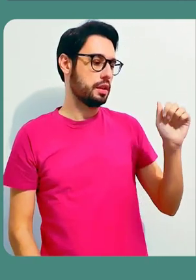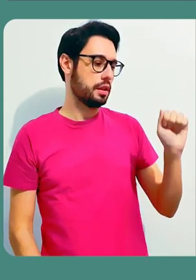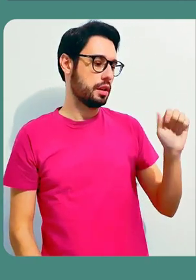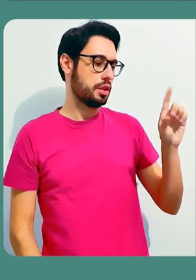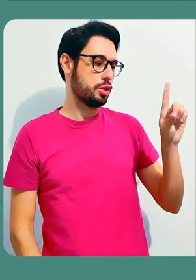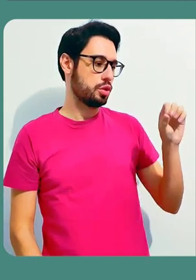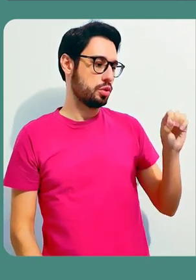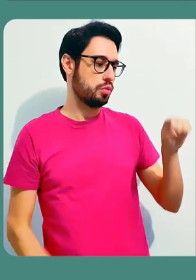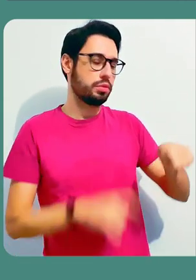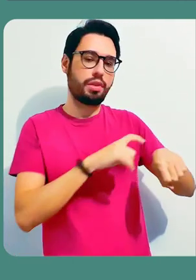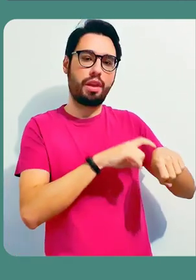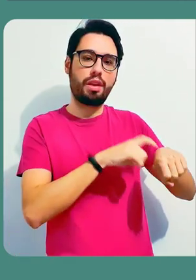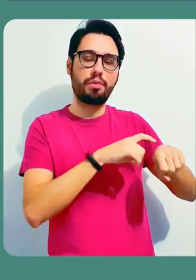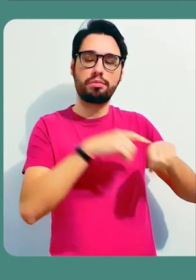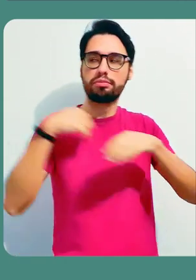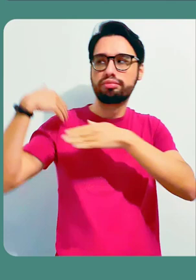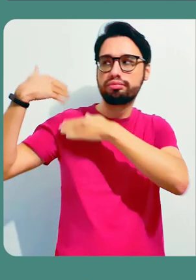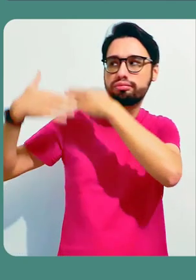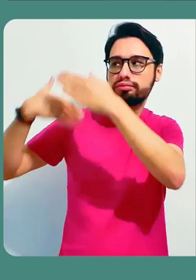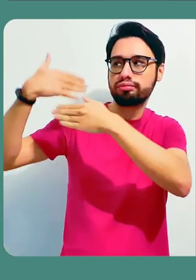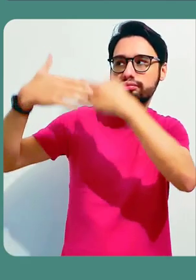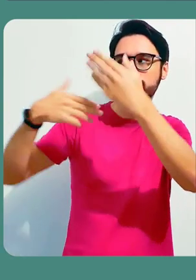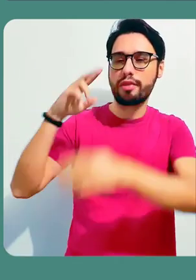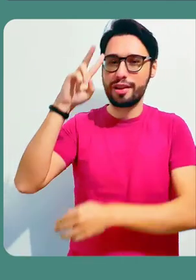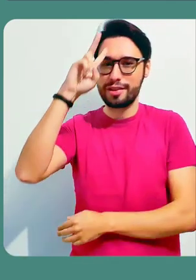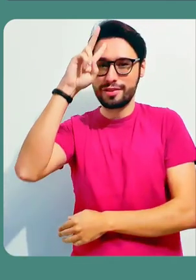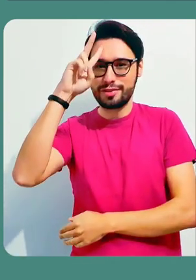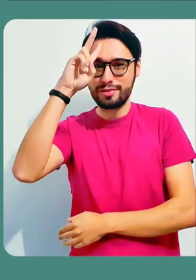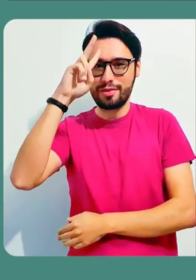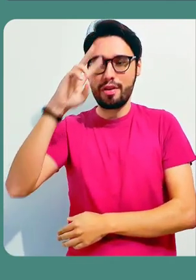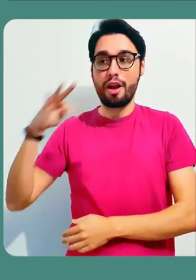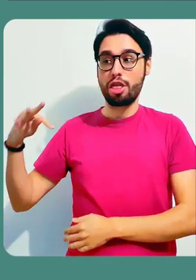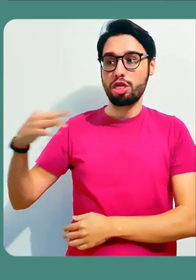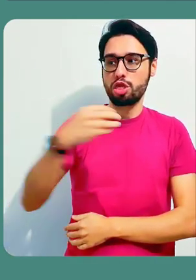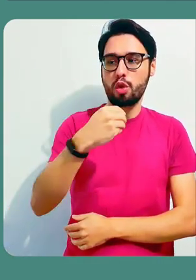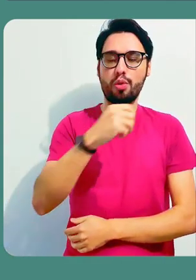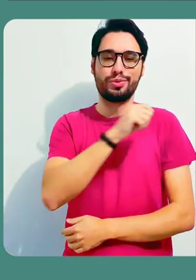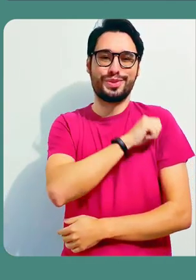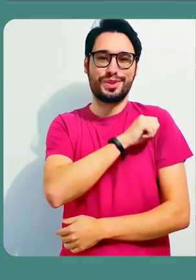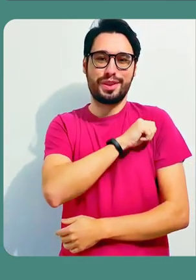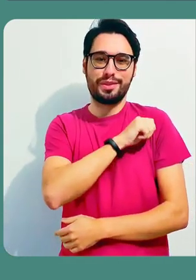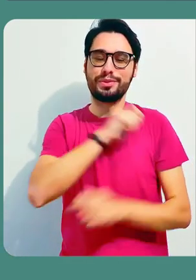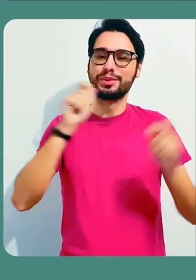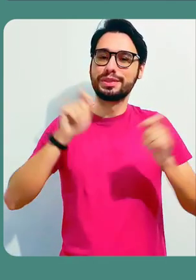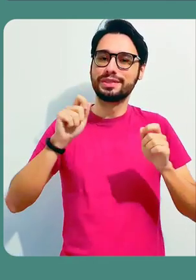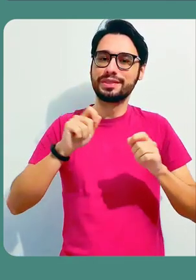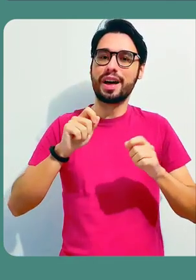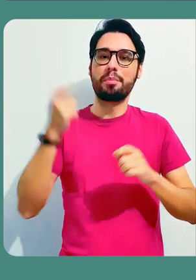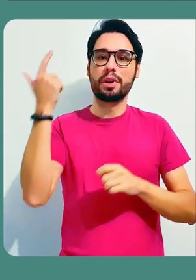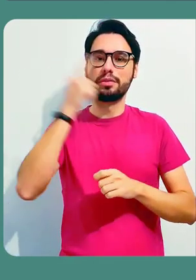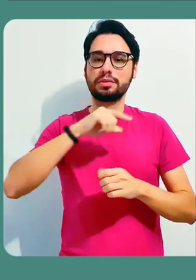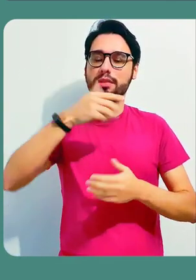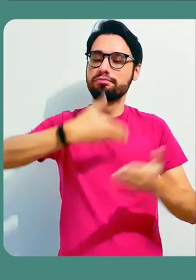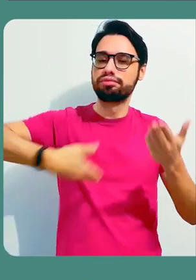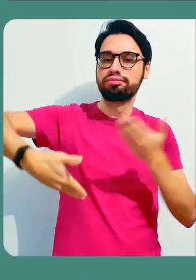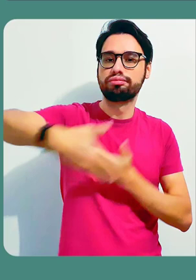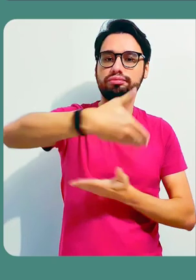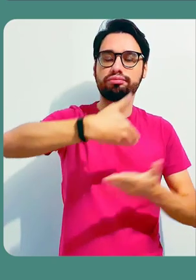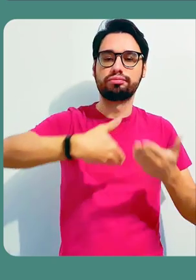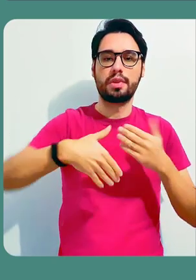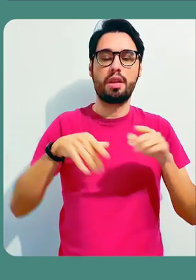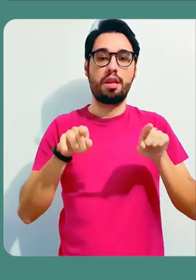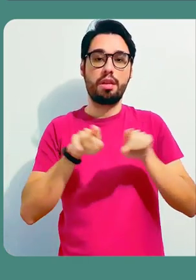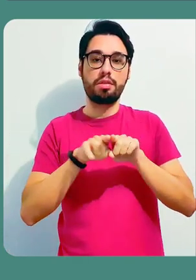que é muito legal para quem trabalha com aspectos históricos, onde todos os alunos podem participar na construção das